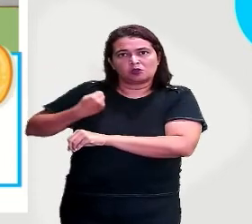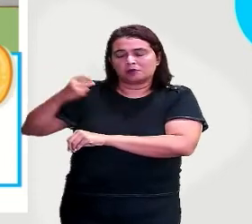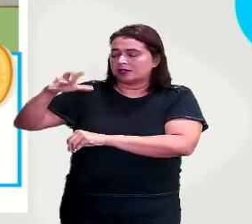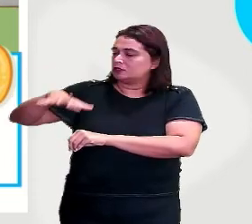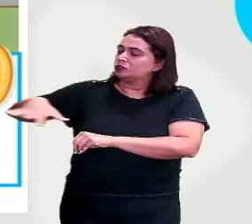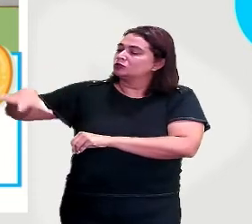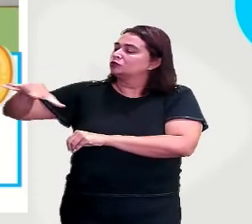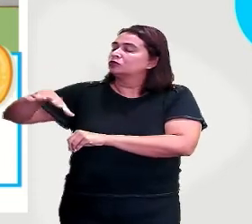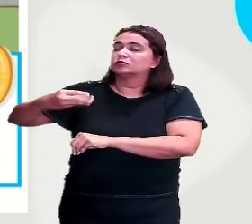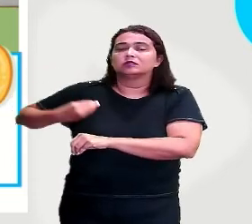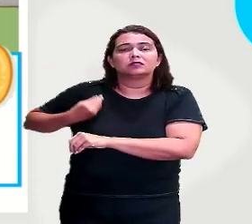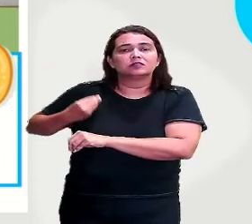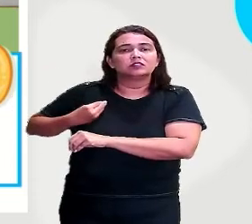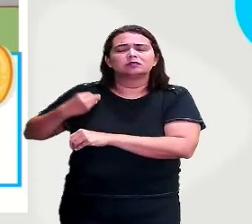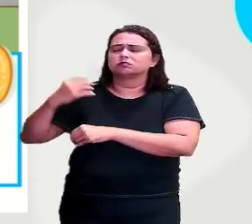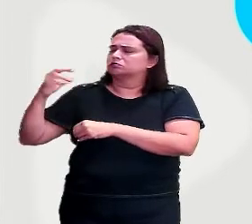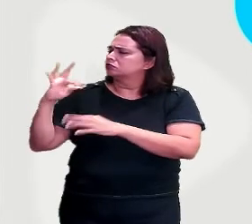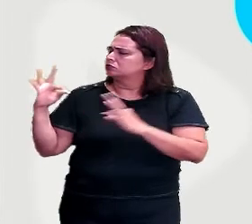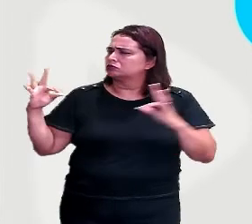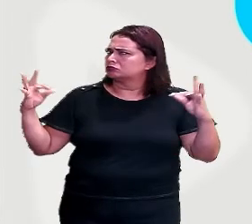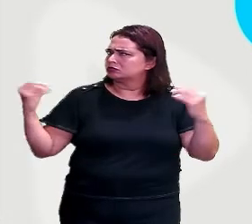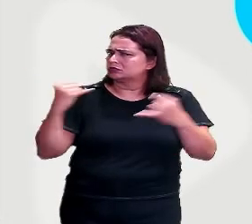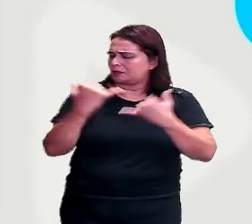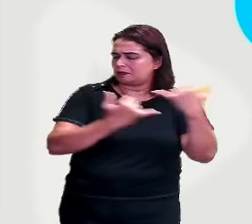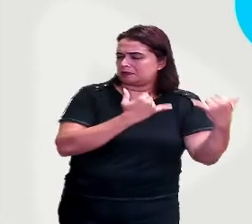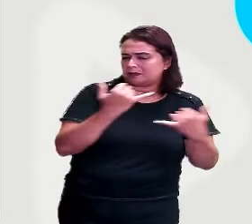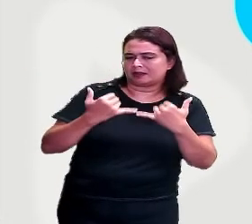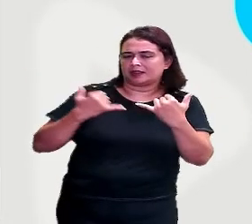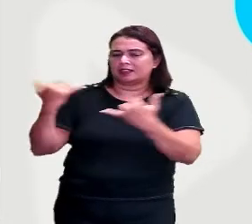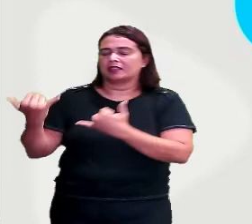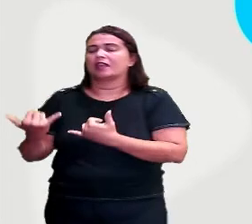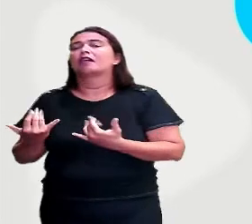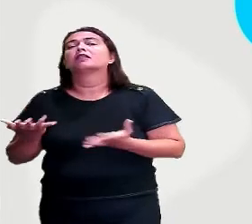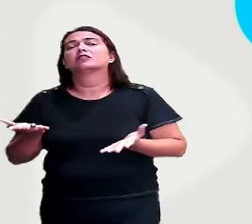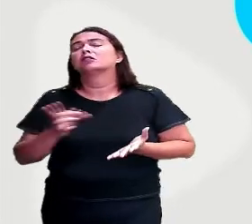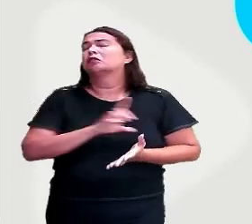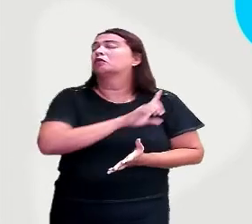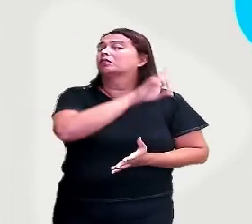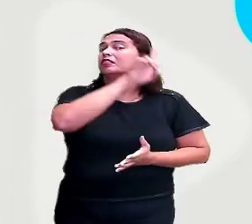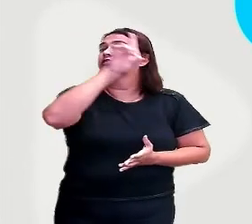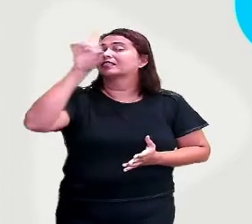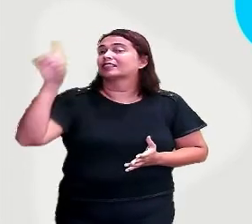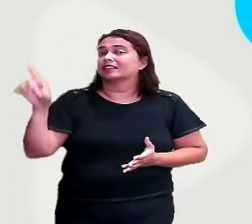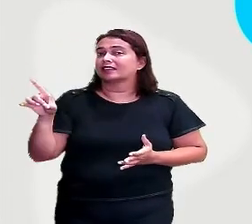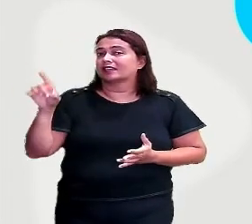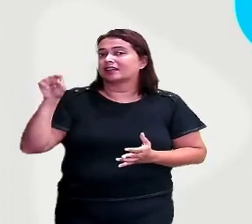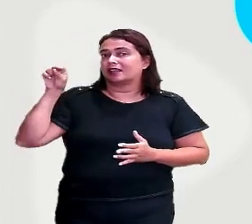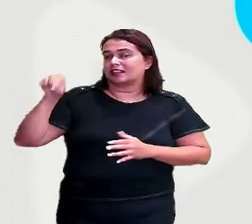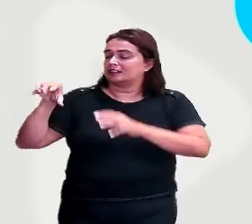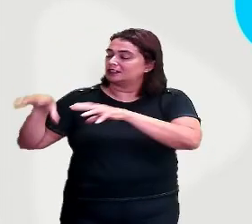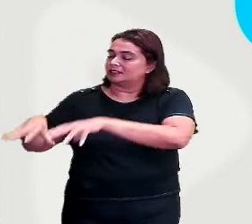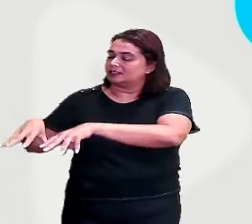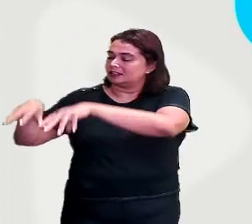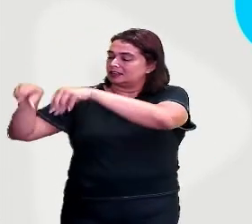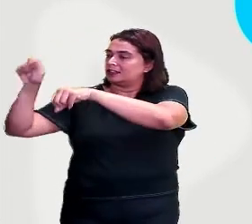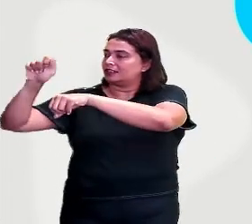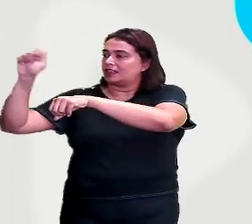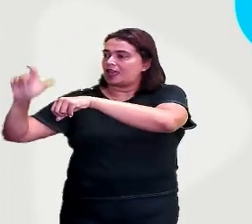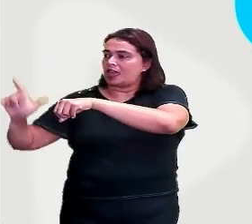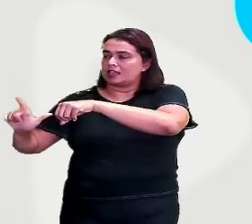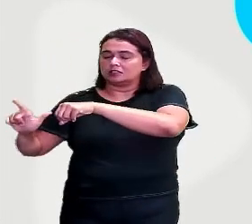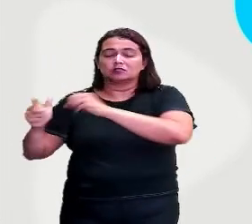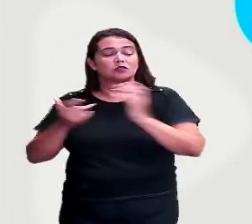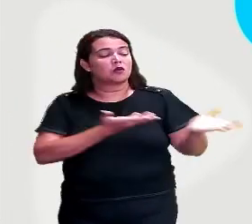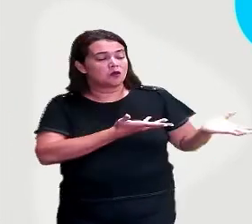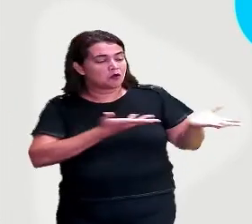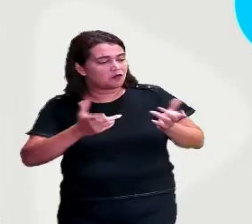e brincavam muito. Um dia, a fada azul do castelo dos números convidou